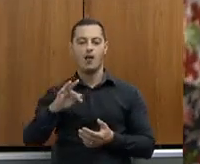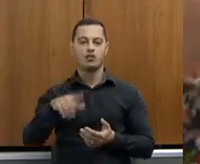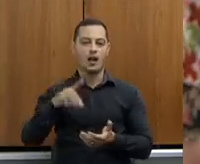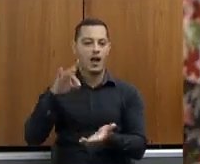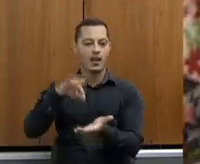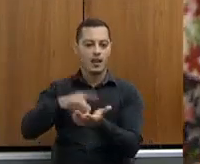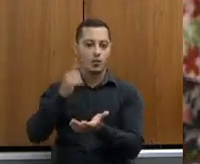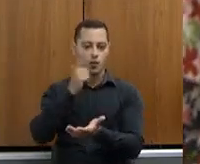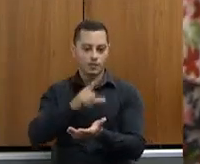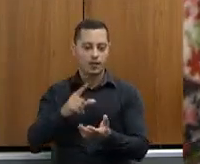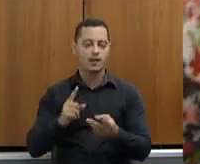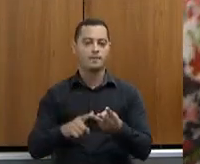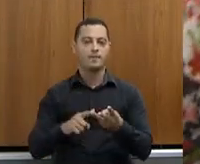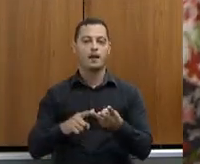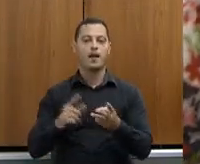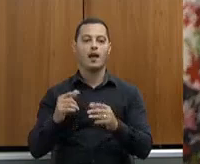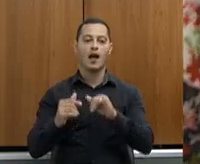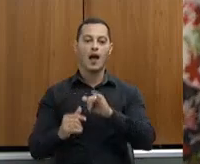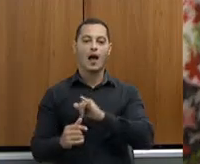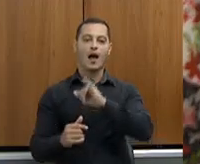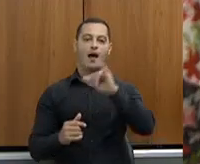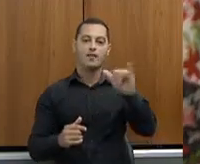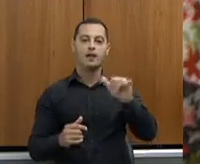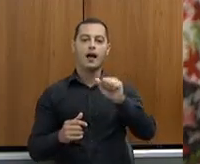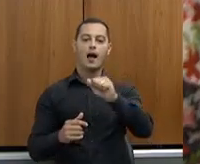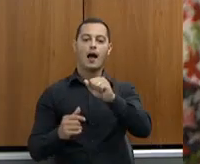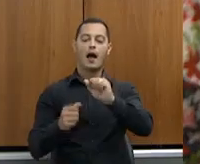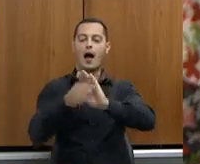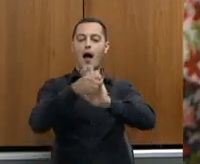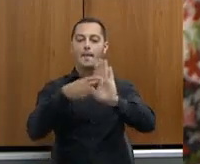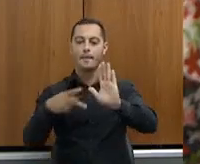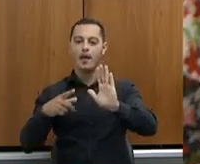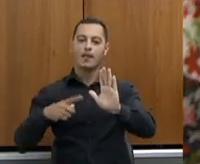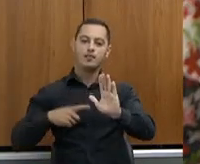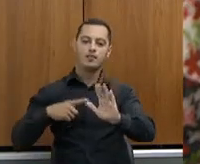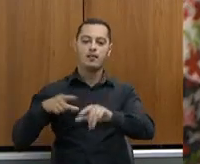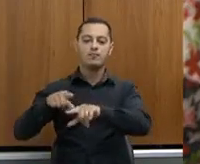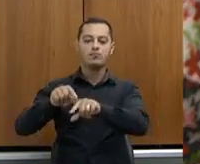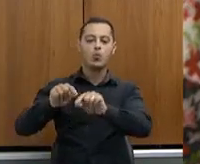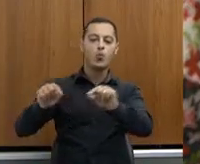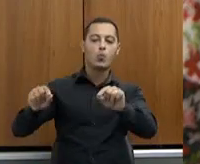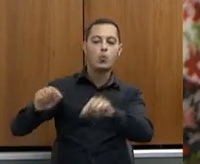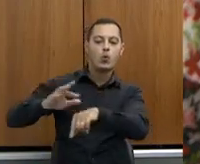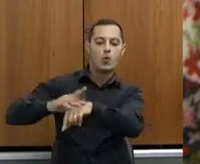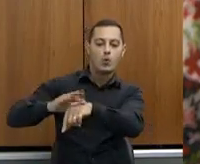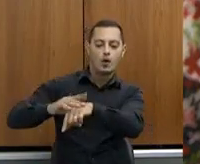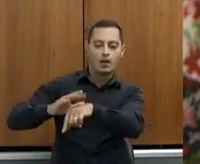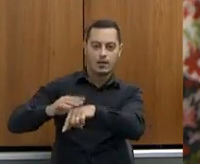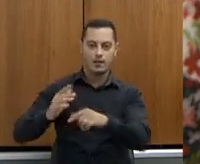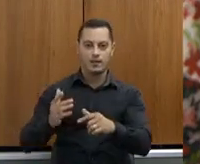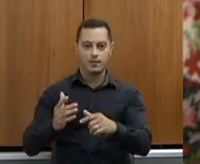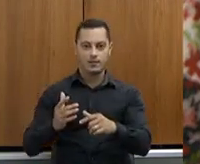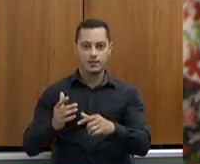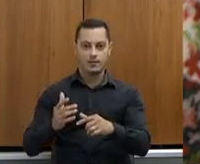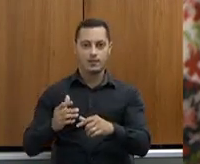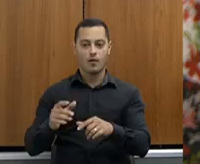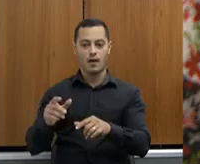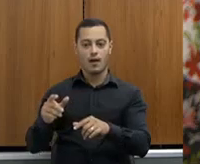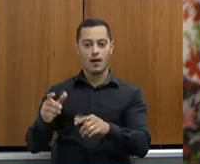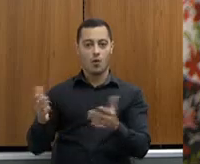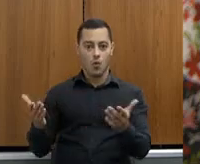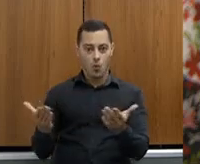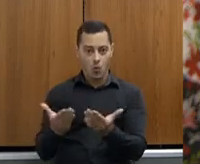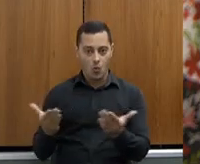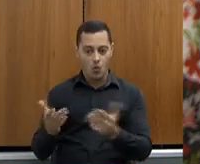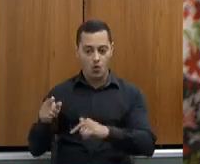notificação de doenças através do aplicativo do IMA já é uma realidade, os aplicativos que a Emater tem. Então, o produtor hoje está se